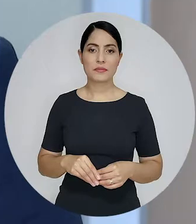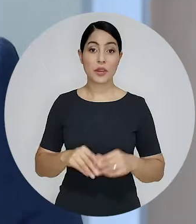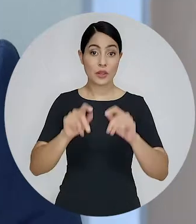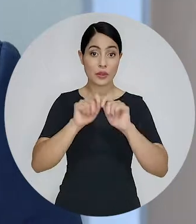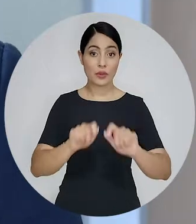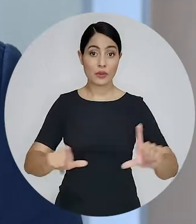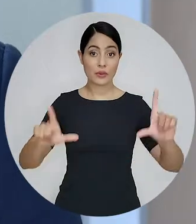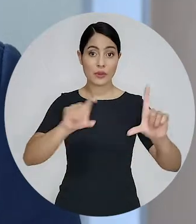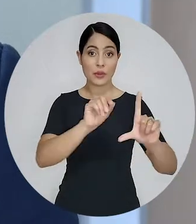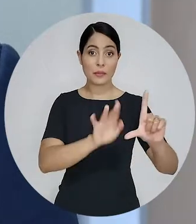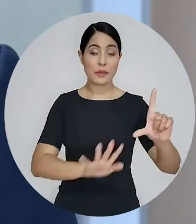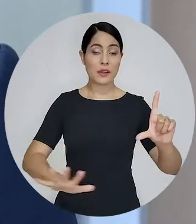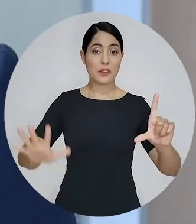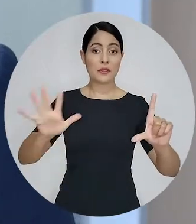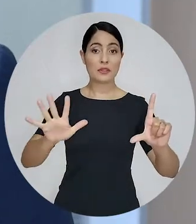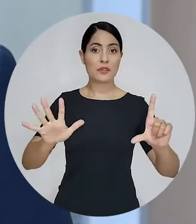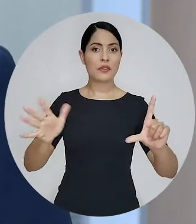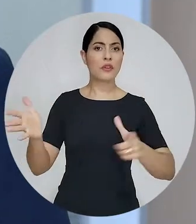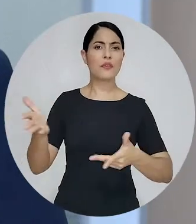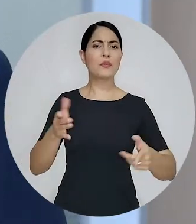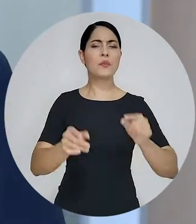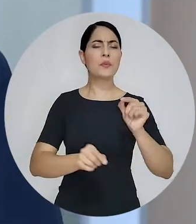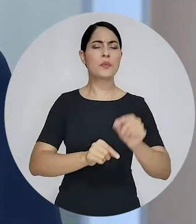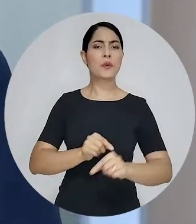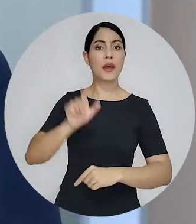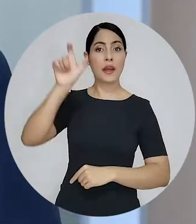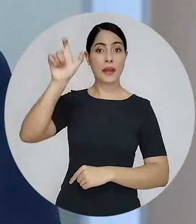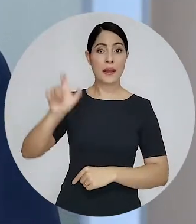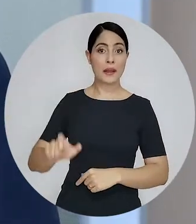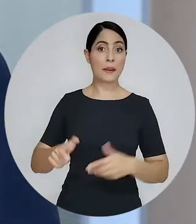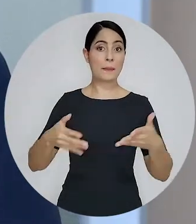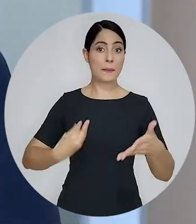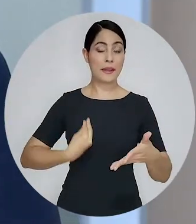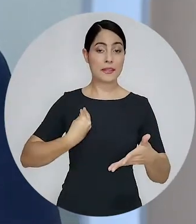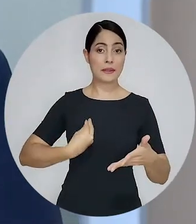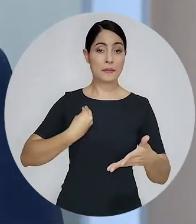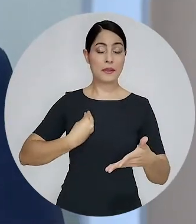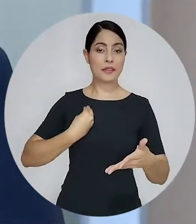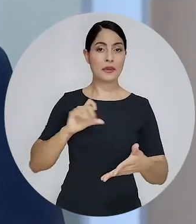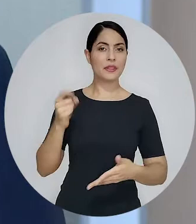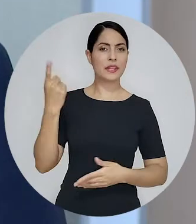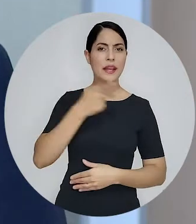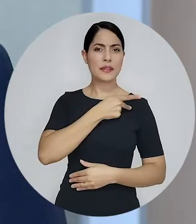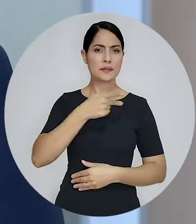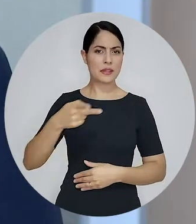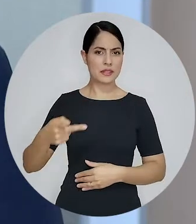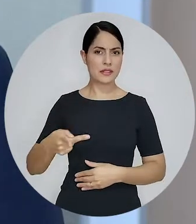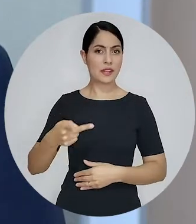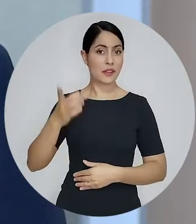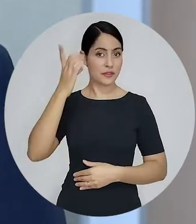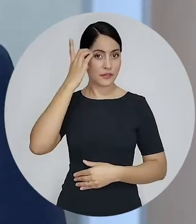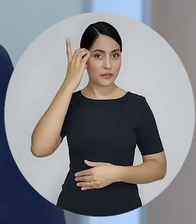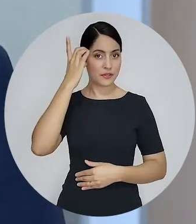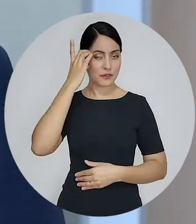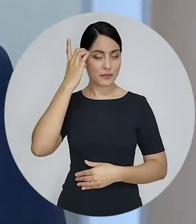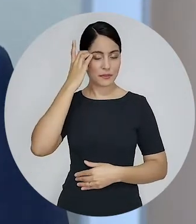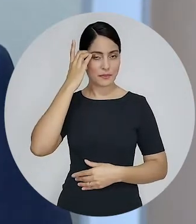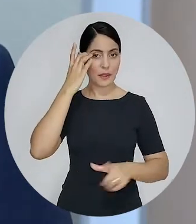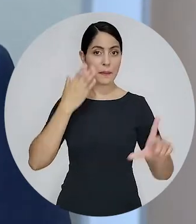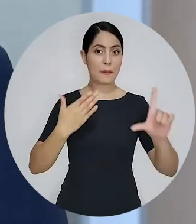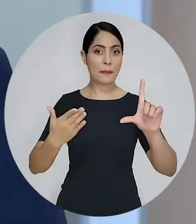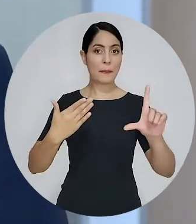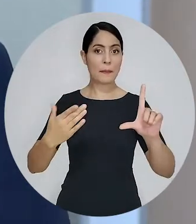Eu começo o programa de hoje com a participação da ex-presidente da República, Dilma Rousseff, na última edição do programa